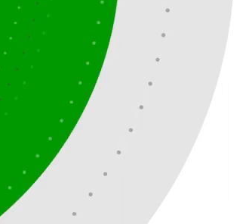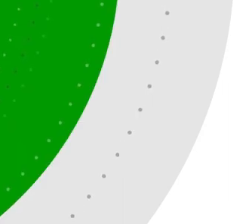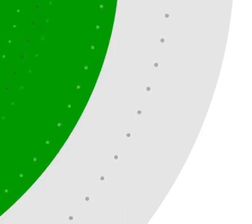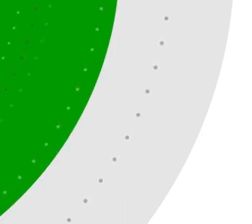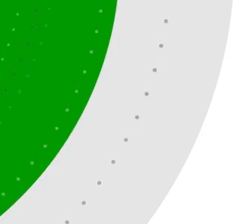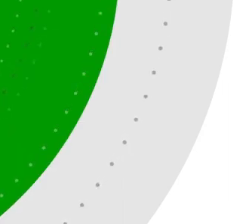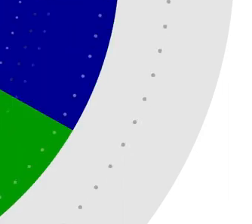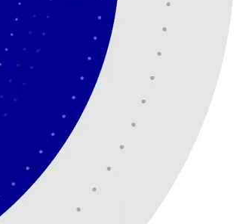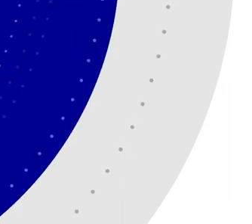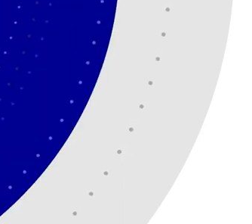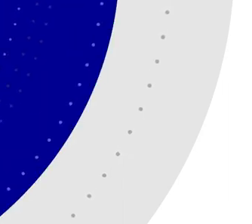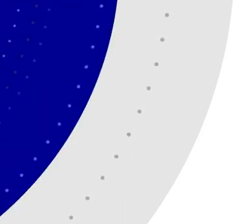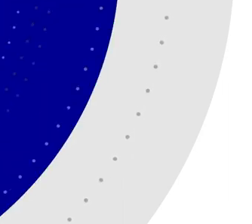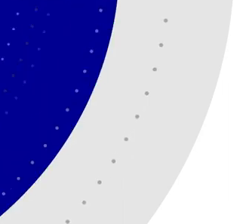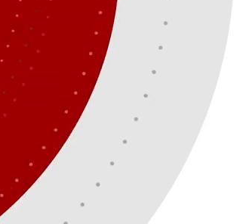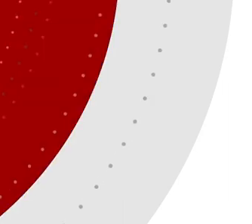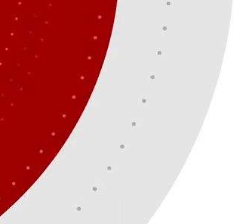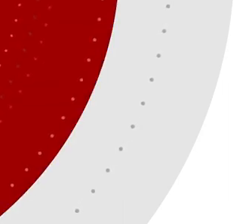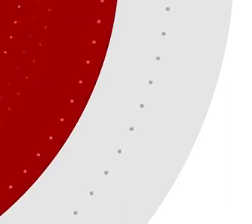Abertura